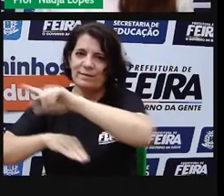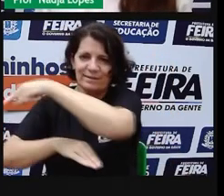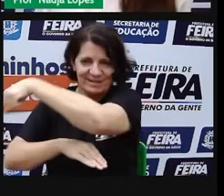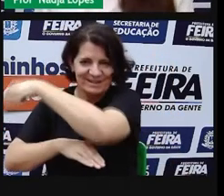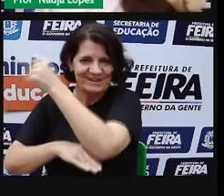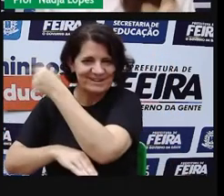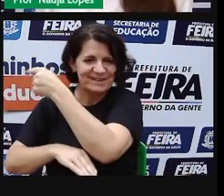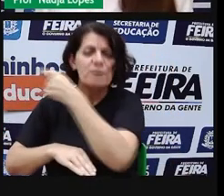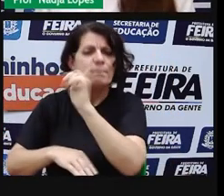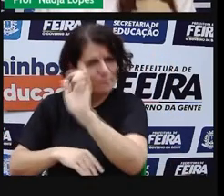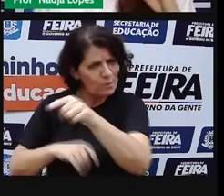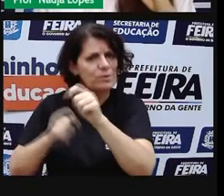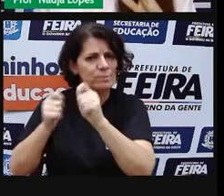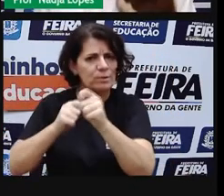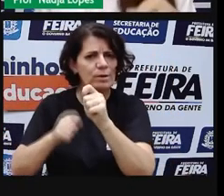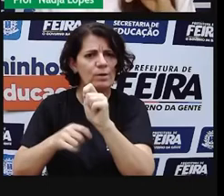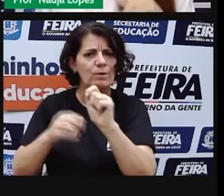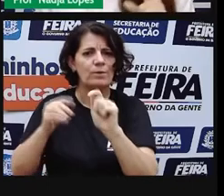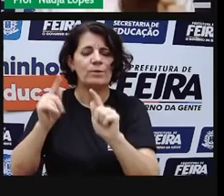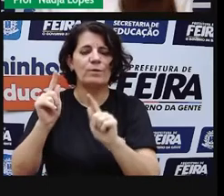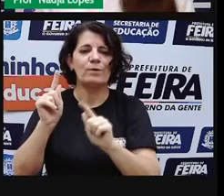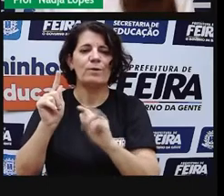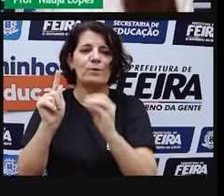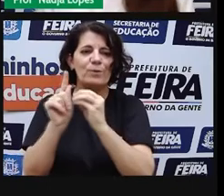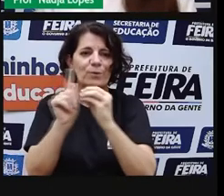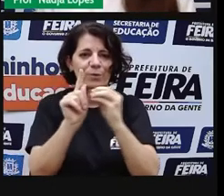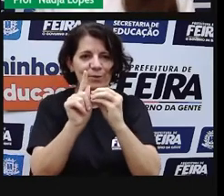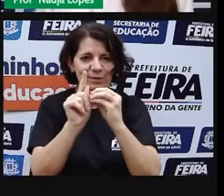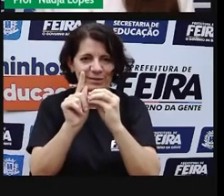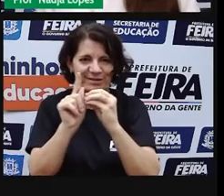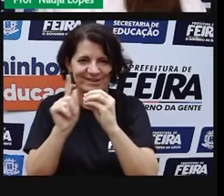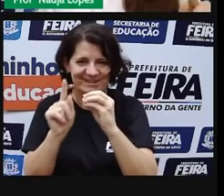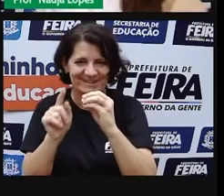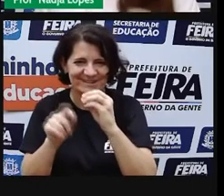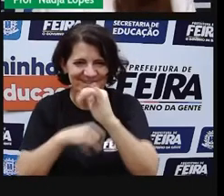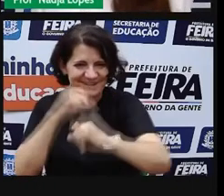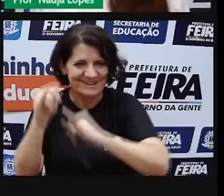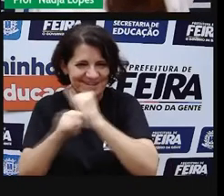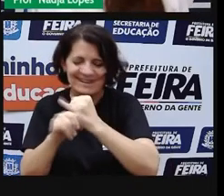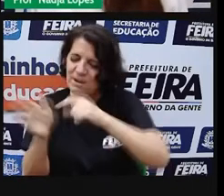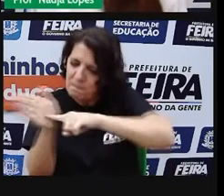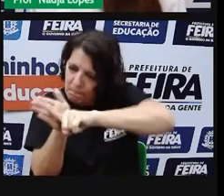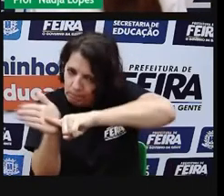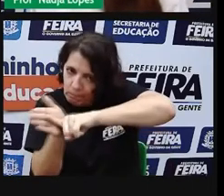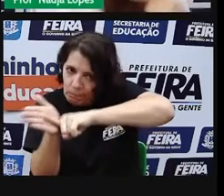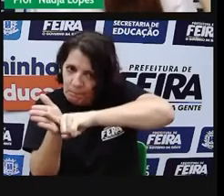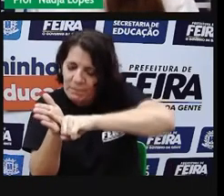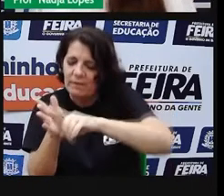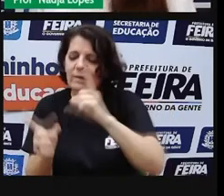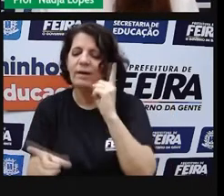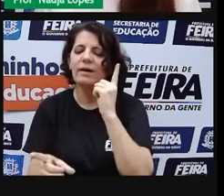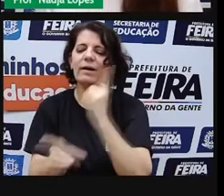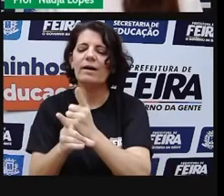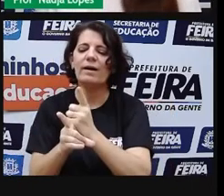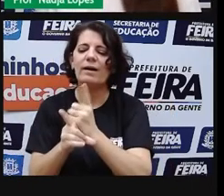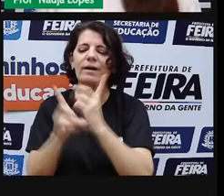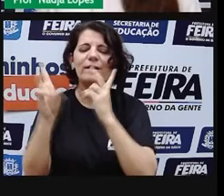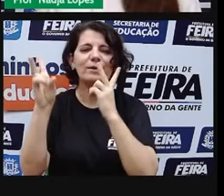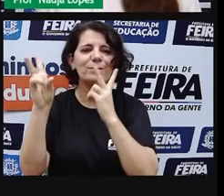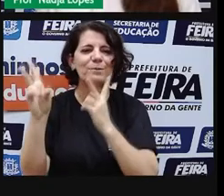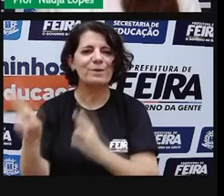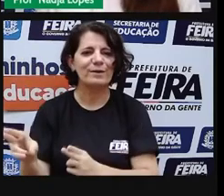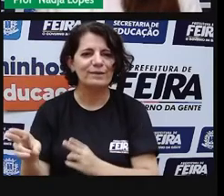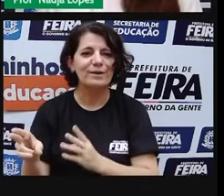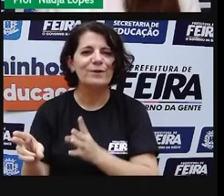Google, procura informação sobre os bairros da Gabriela. De repente, tem algum aluno meu aí me ouvindo, que é da